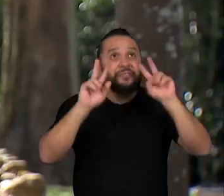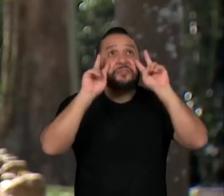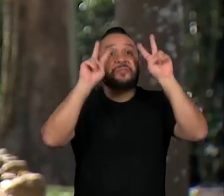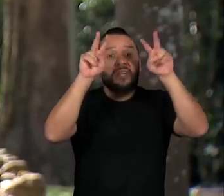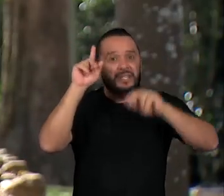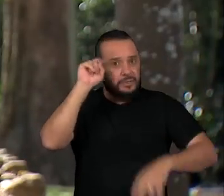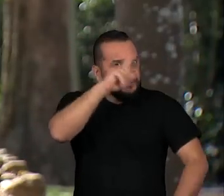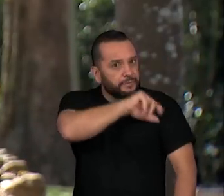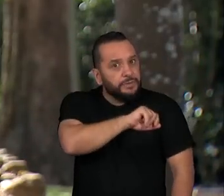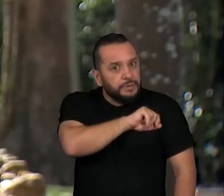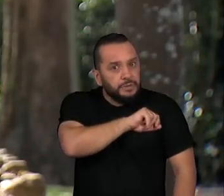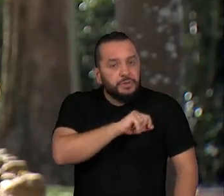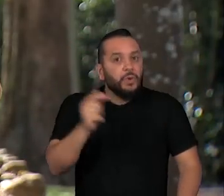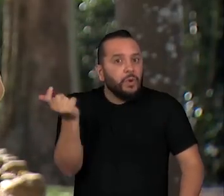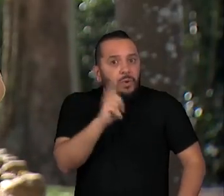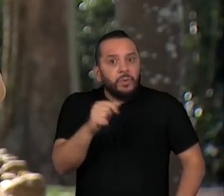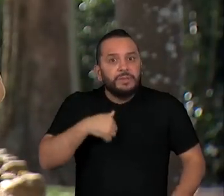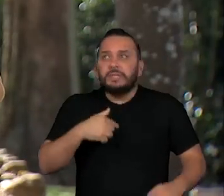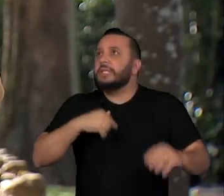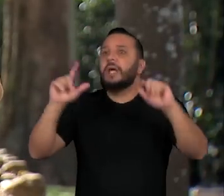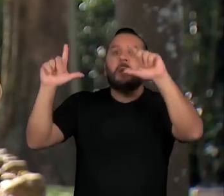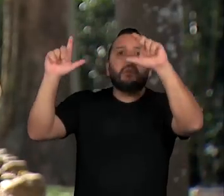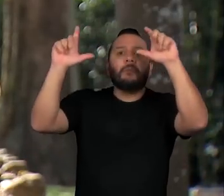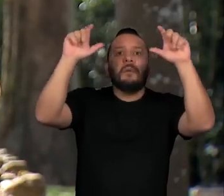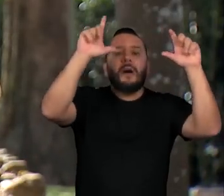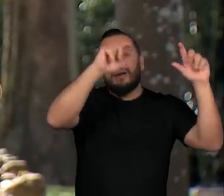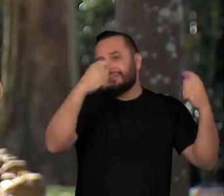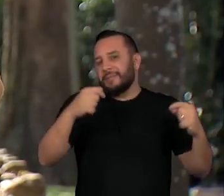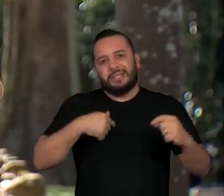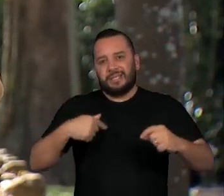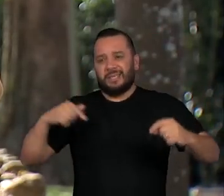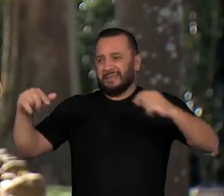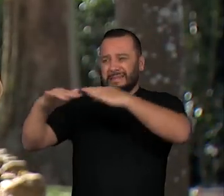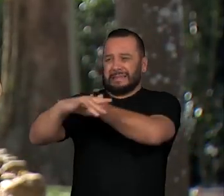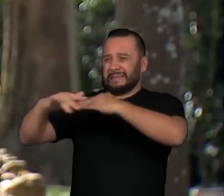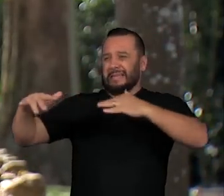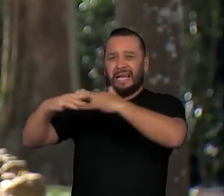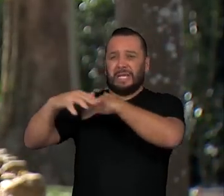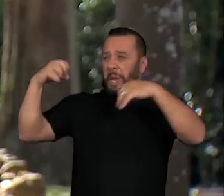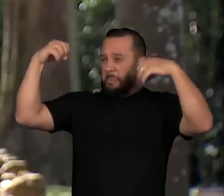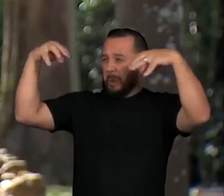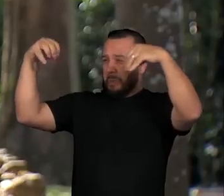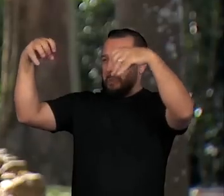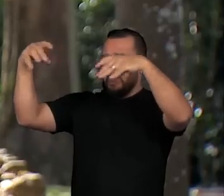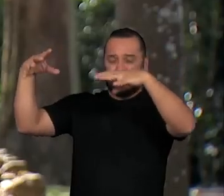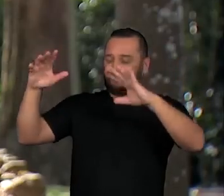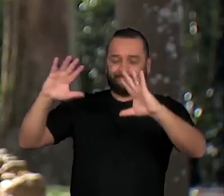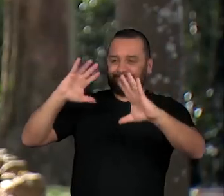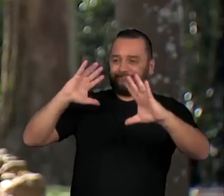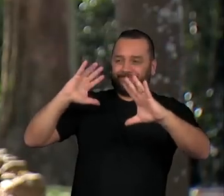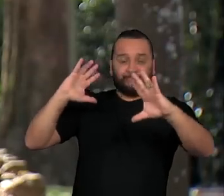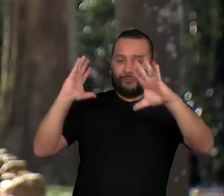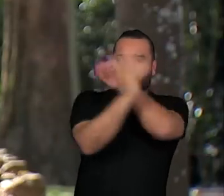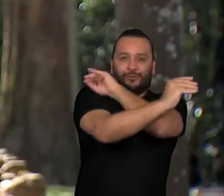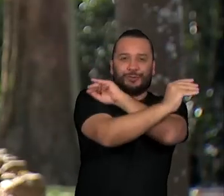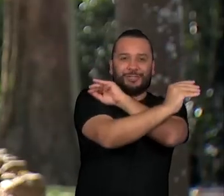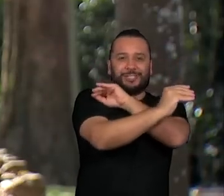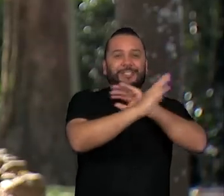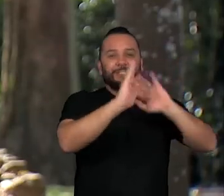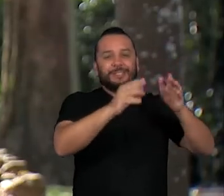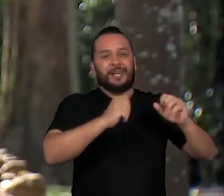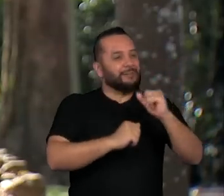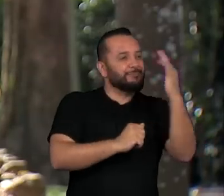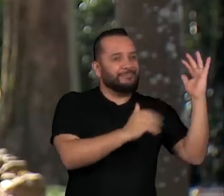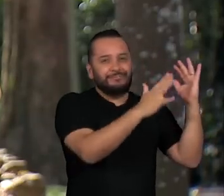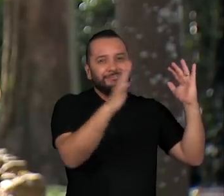registros do céu noturno, é preciso fugir da poluição luminosa e se dedicar ao estudo da astronomia.